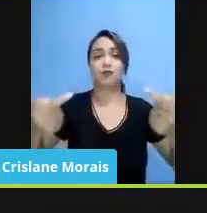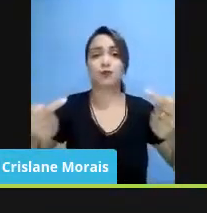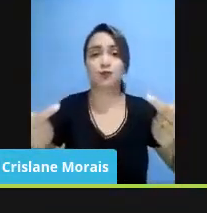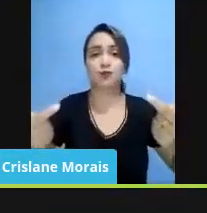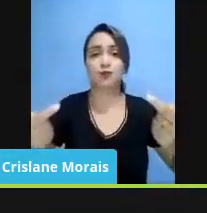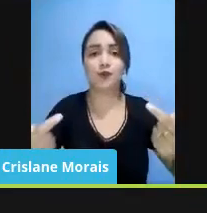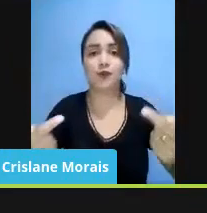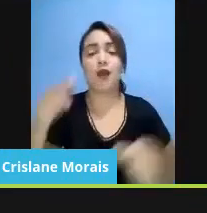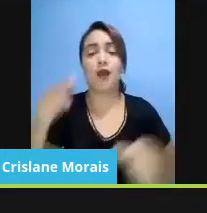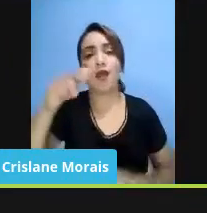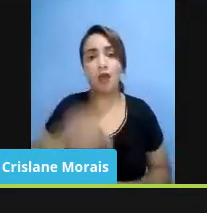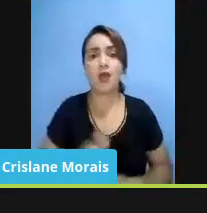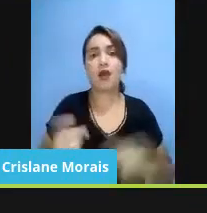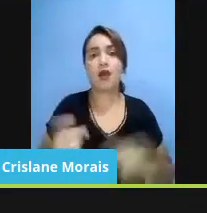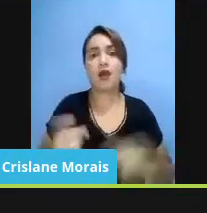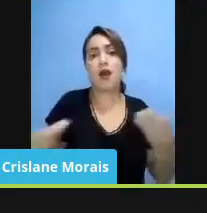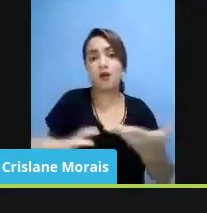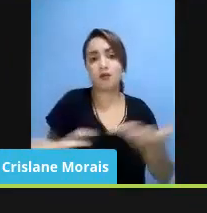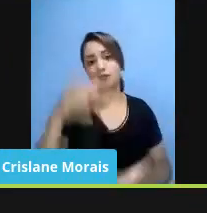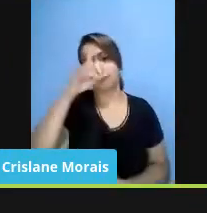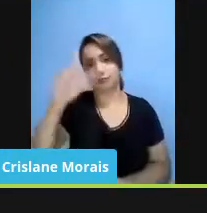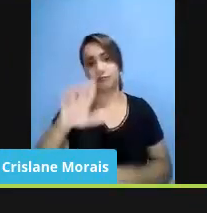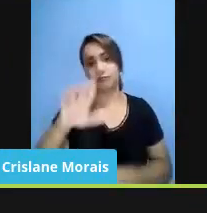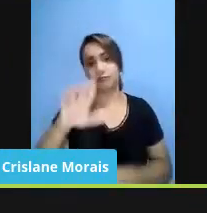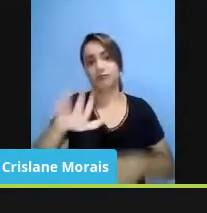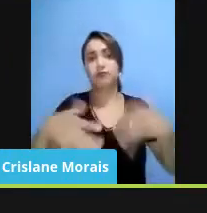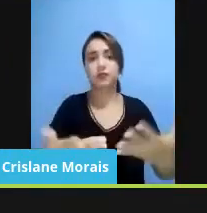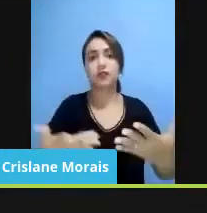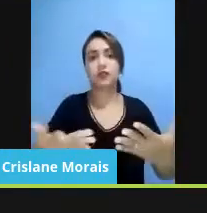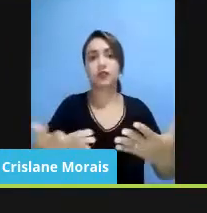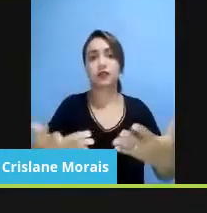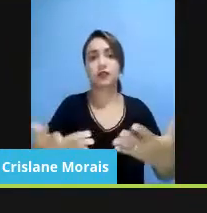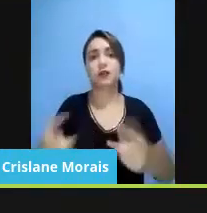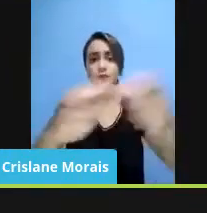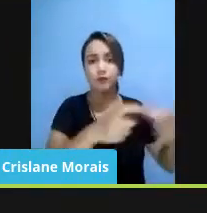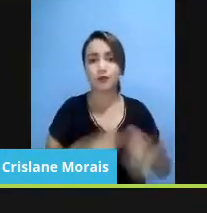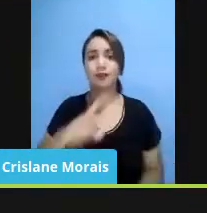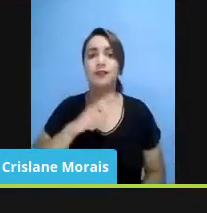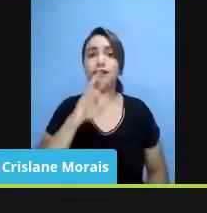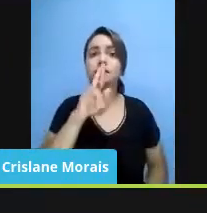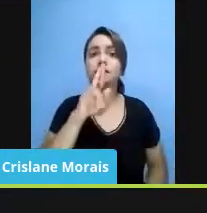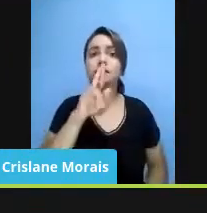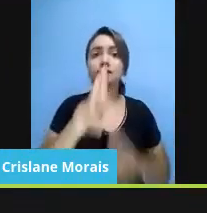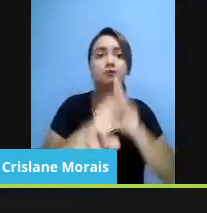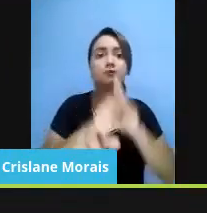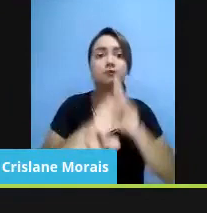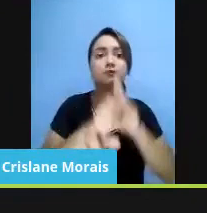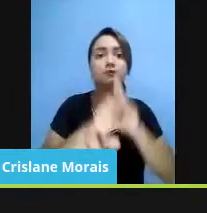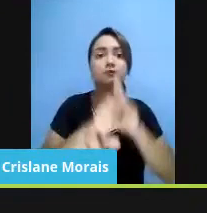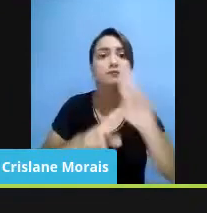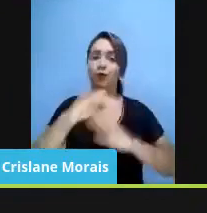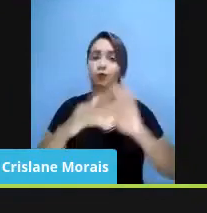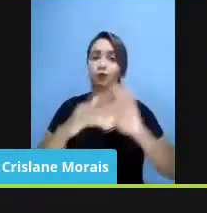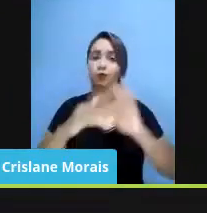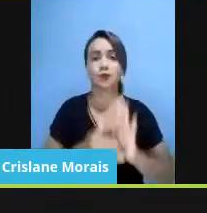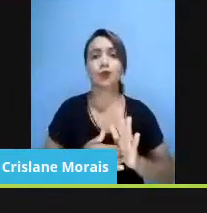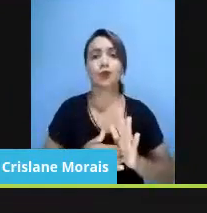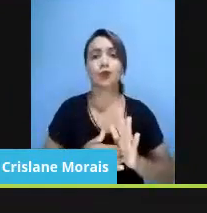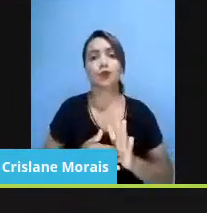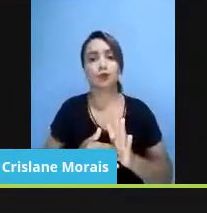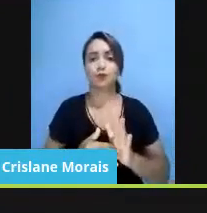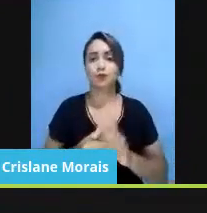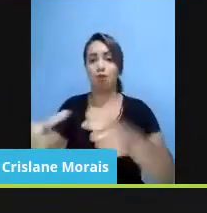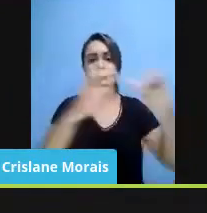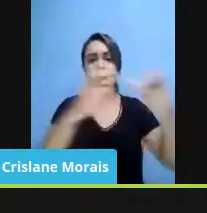dos dias atuais. Então, em alguns lugares a vai ter resposta, sim, não vou garantir que em todos. Em outros, não. Em outros, a